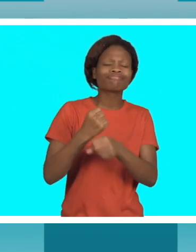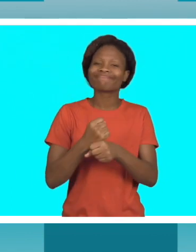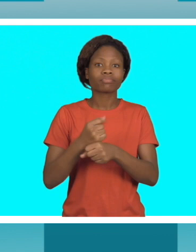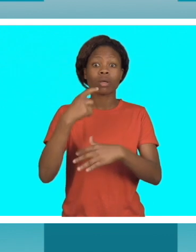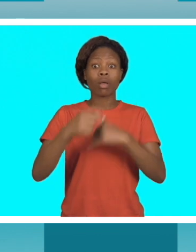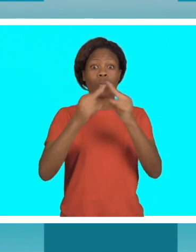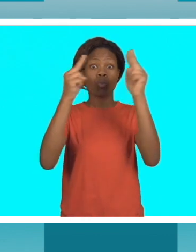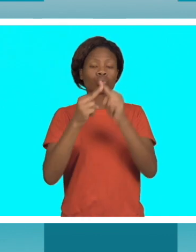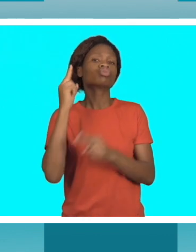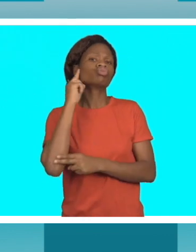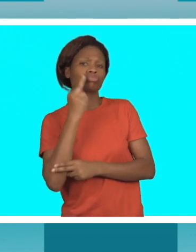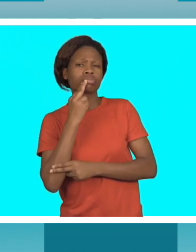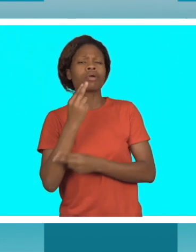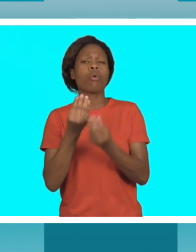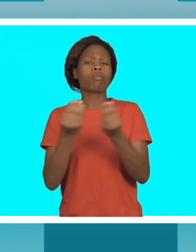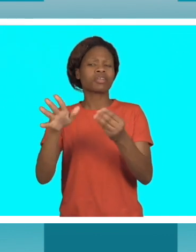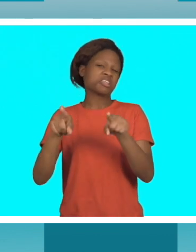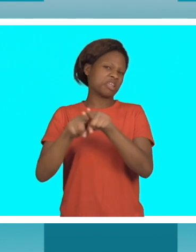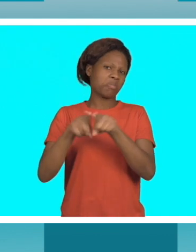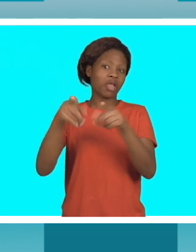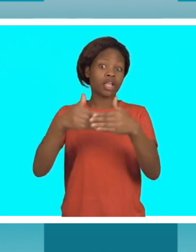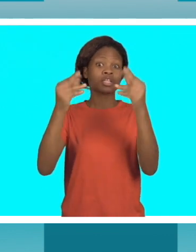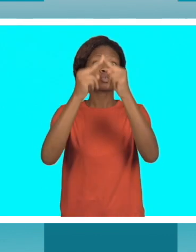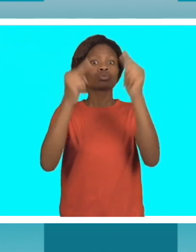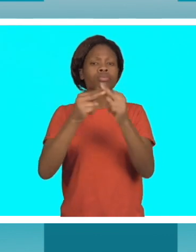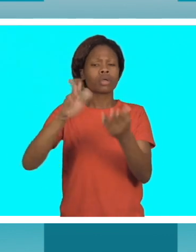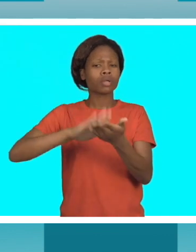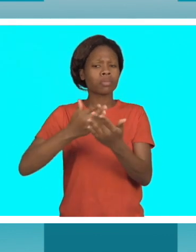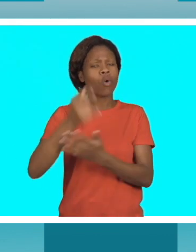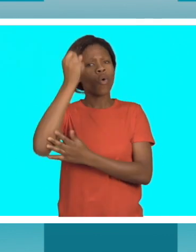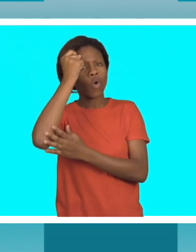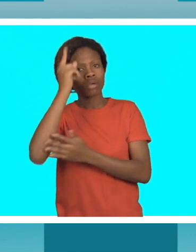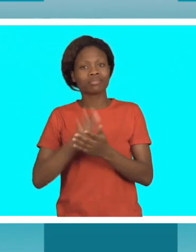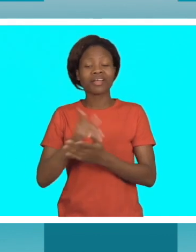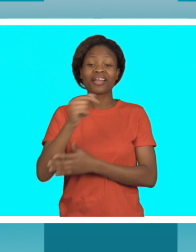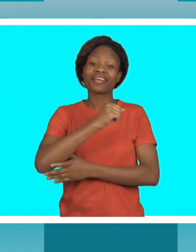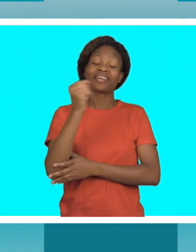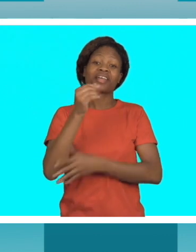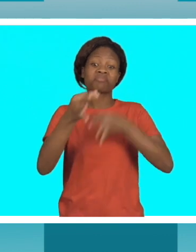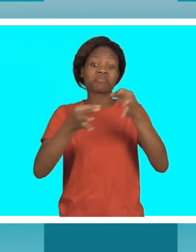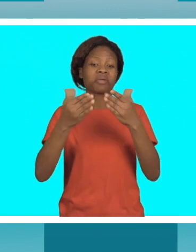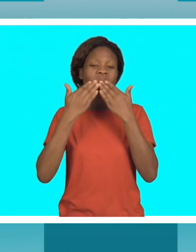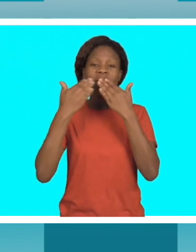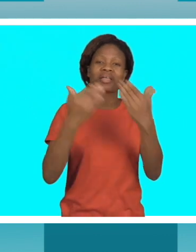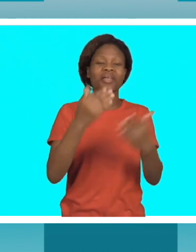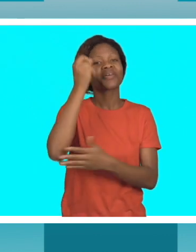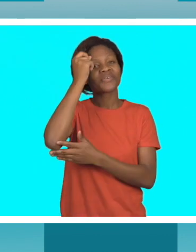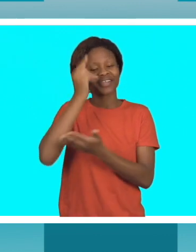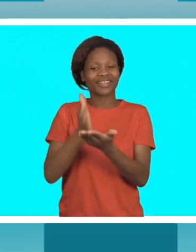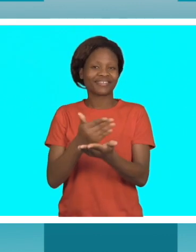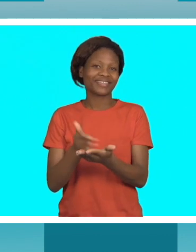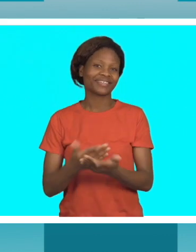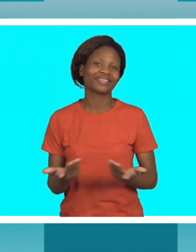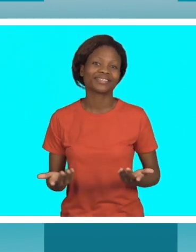não só serviu para celebrar o Dia Internacional do Surdo, como também para comemorar o Dia Internacional da Tradução e